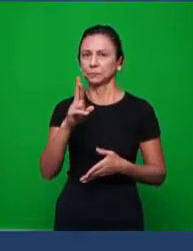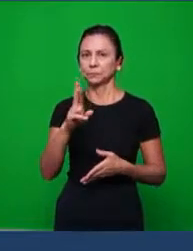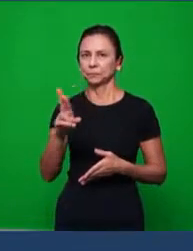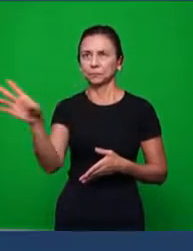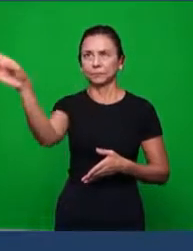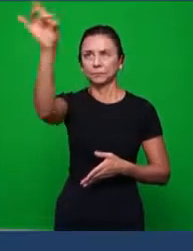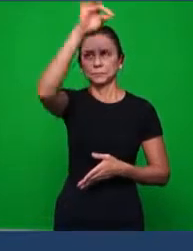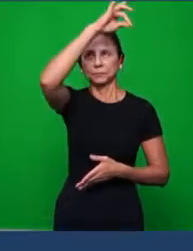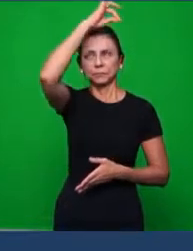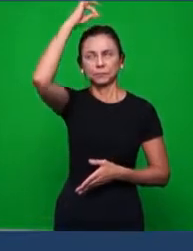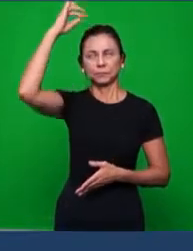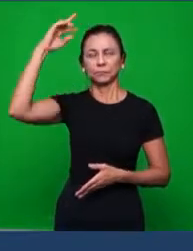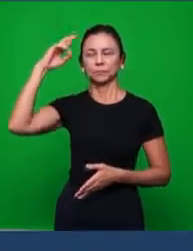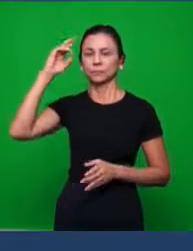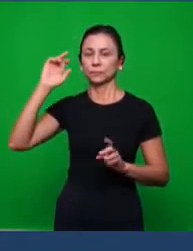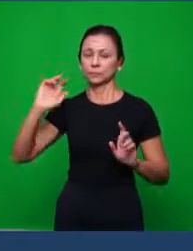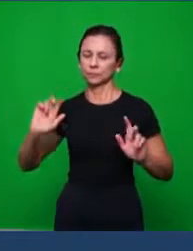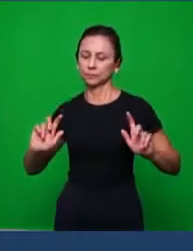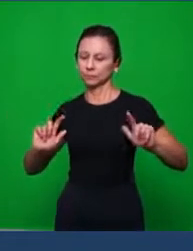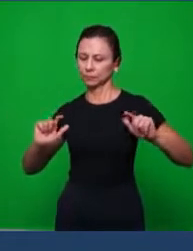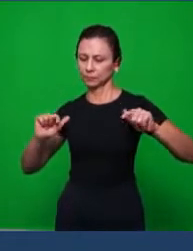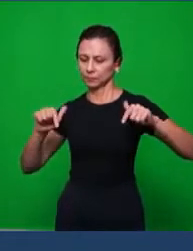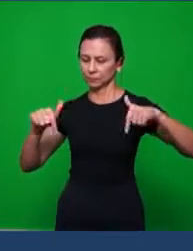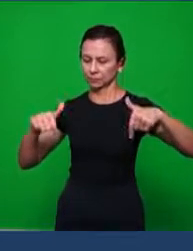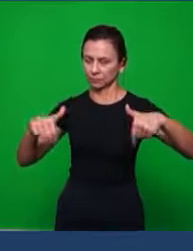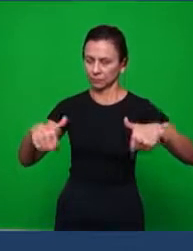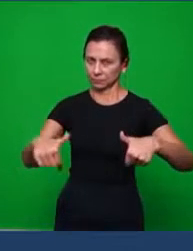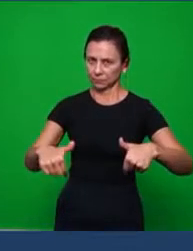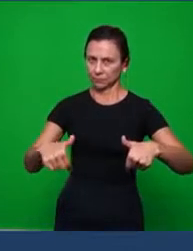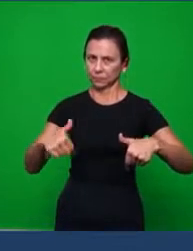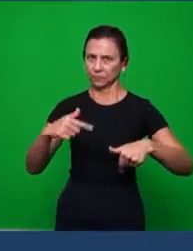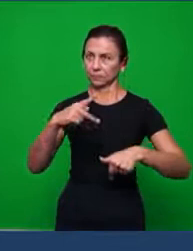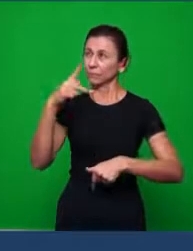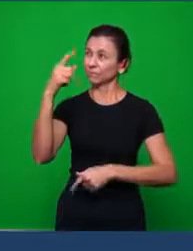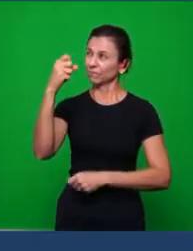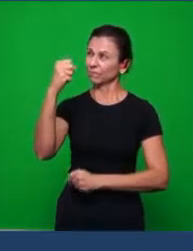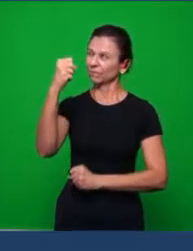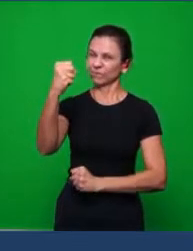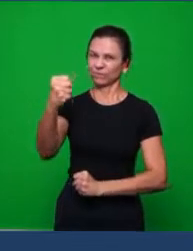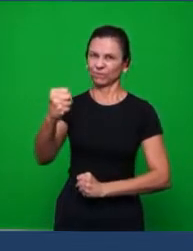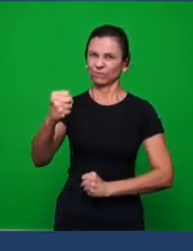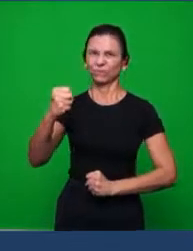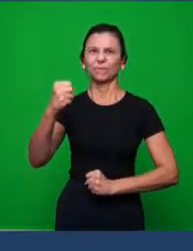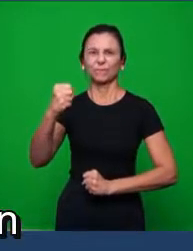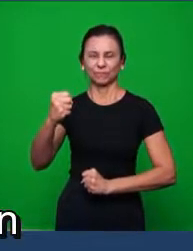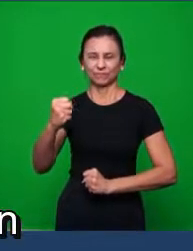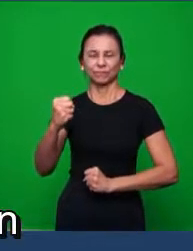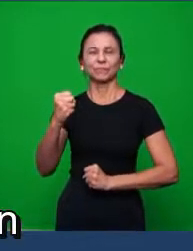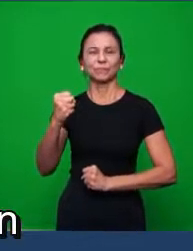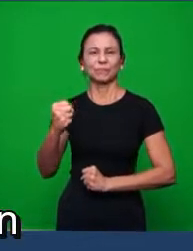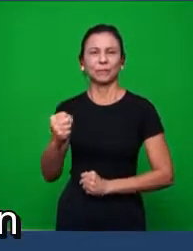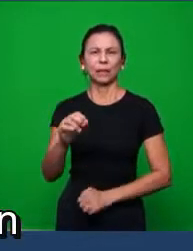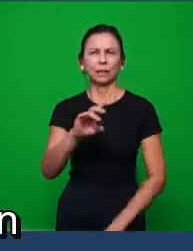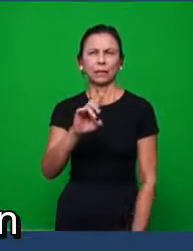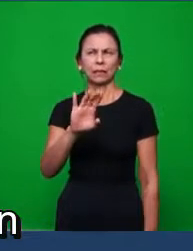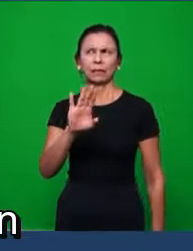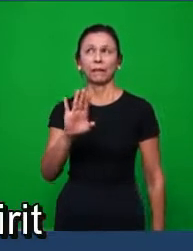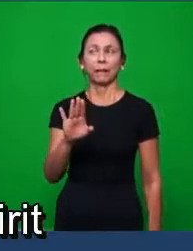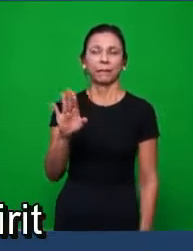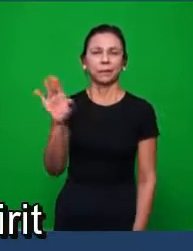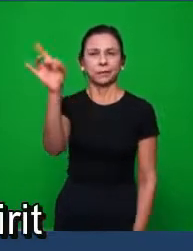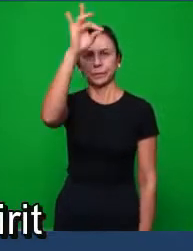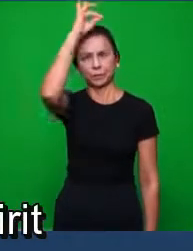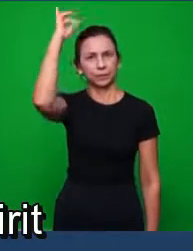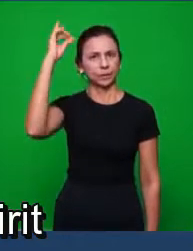para em todo o seu poder, em toda a sua forma de agir. Não é que o Espírito do Senhor são